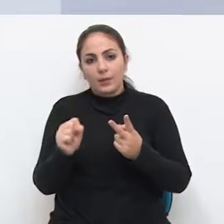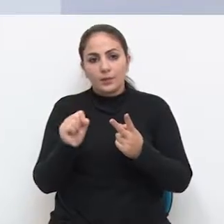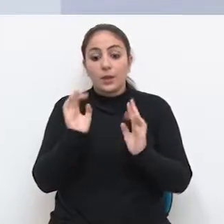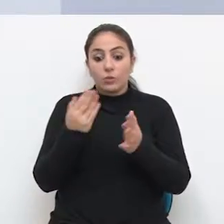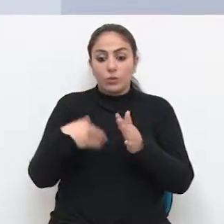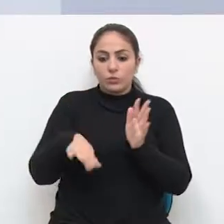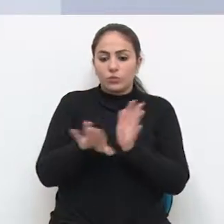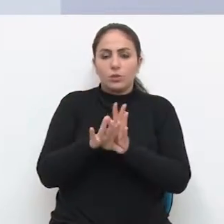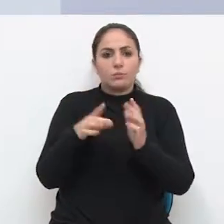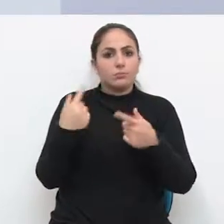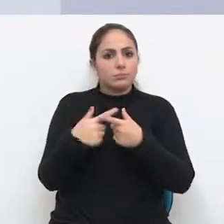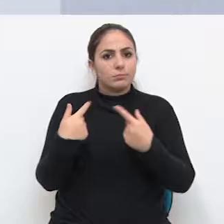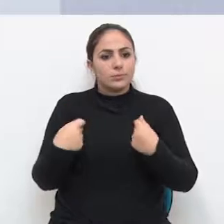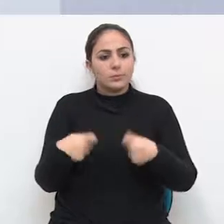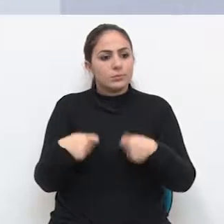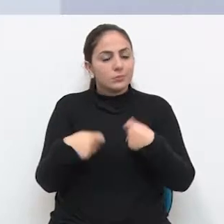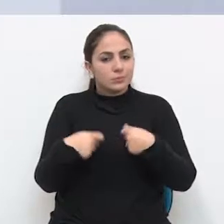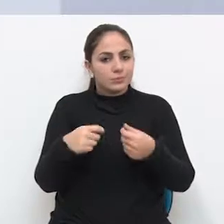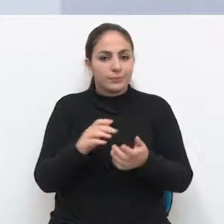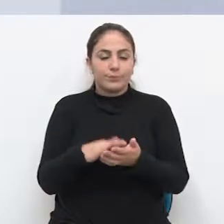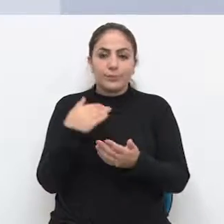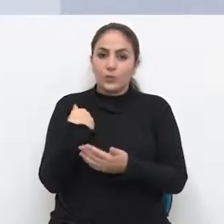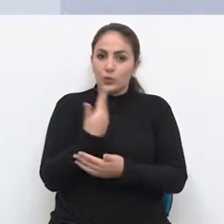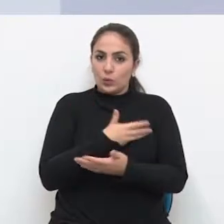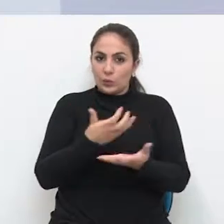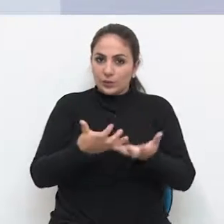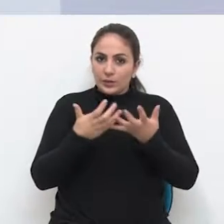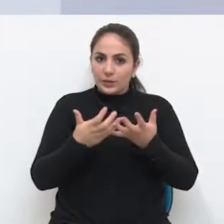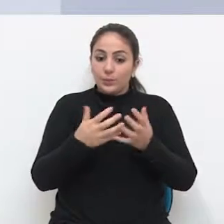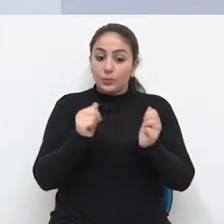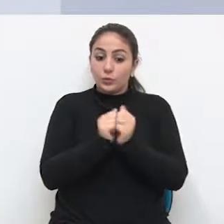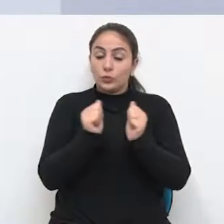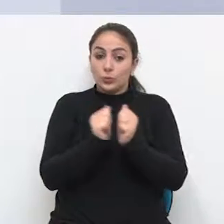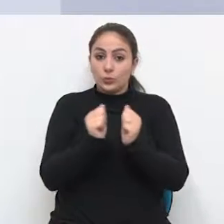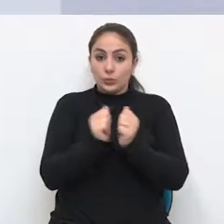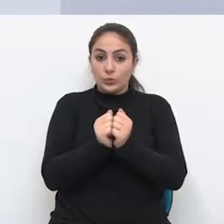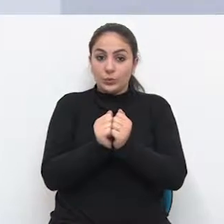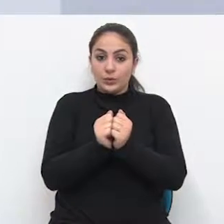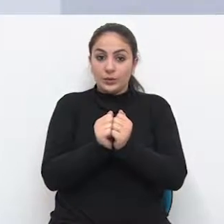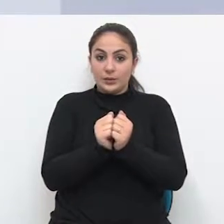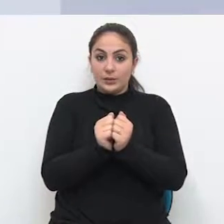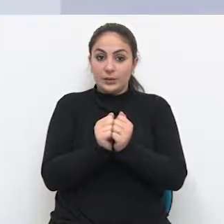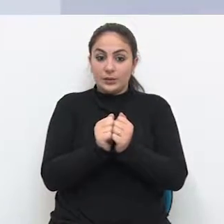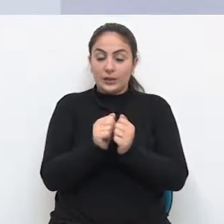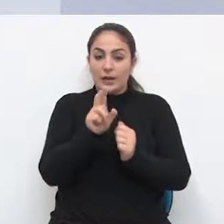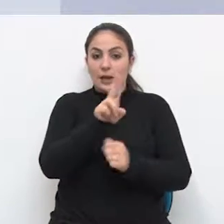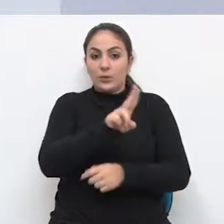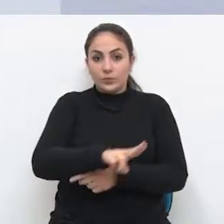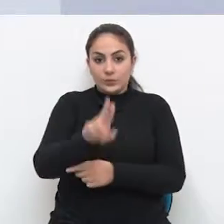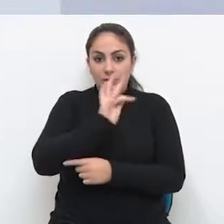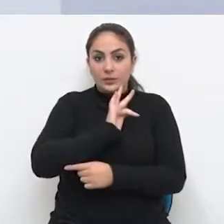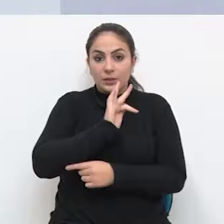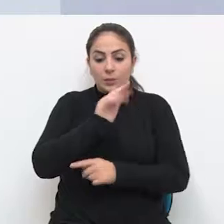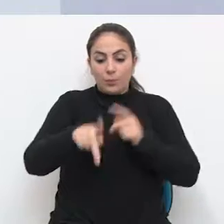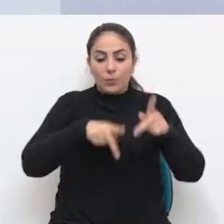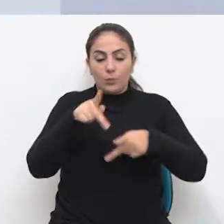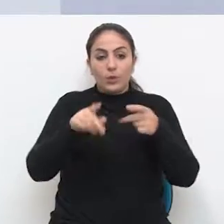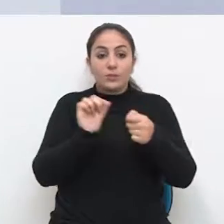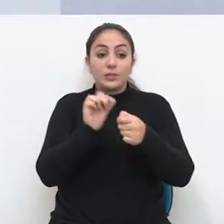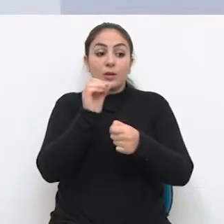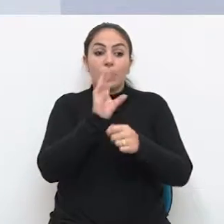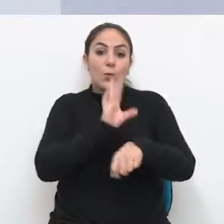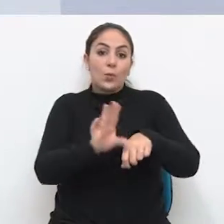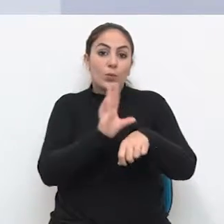ela já chega por necessidade. Então o que a gente quer, através da Universidade Popular, é prestar um curso de